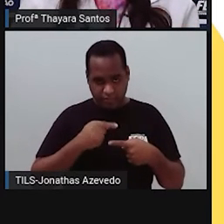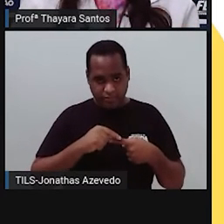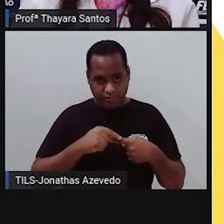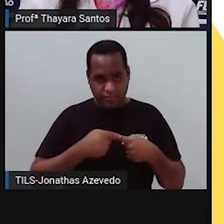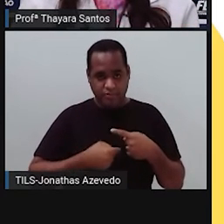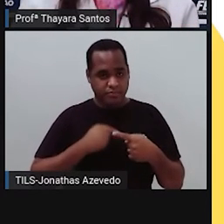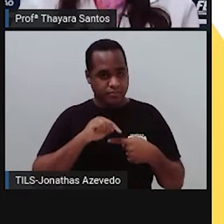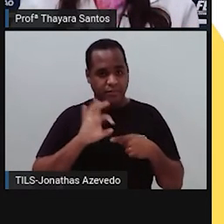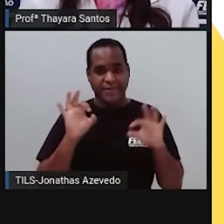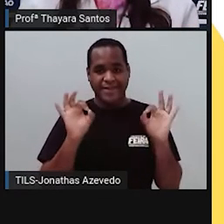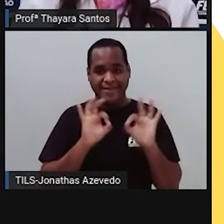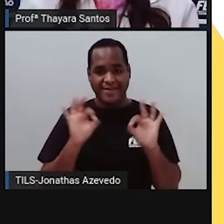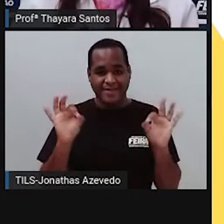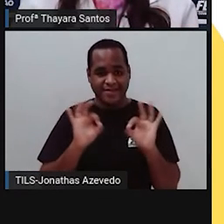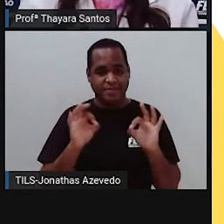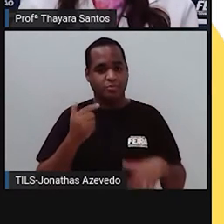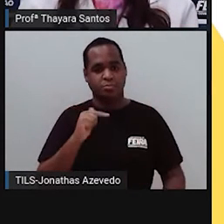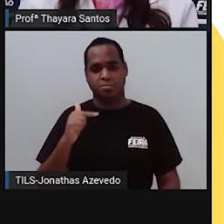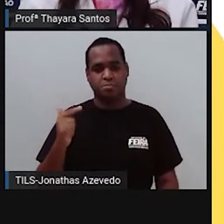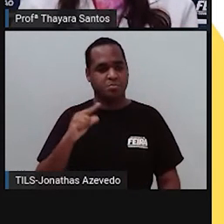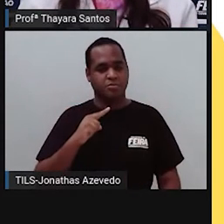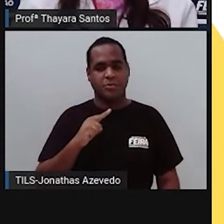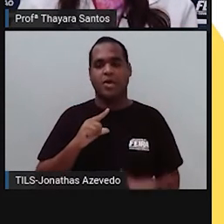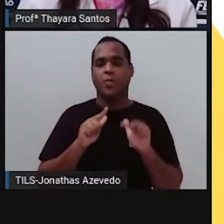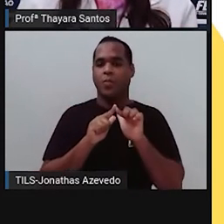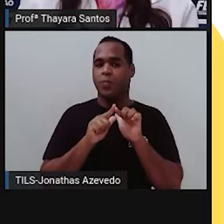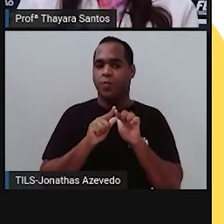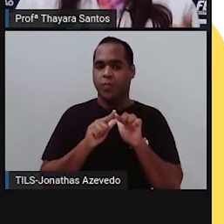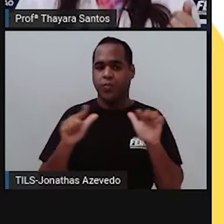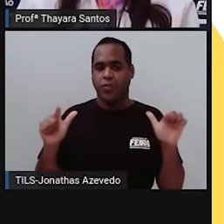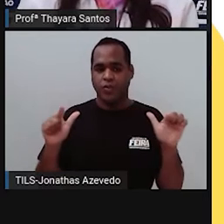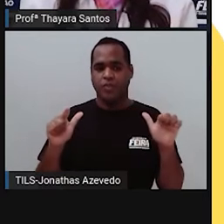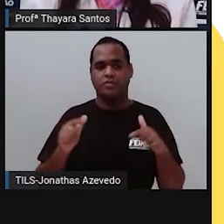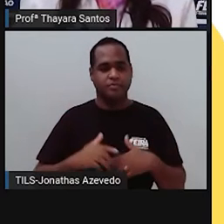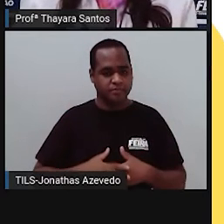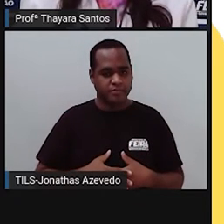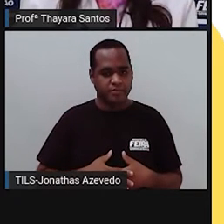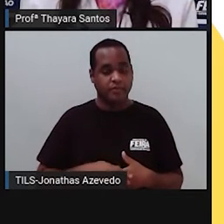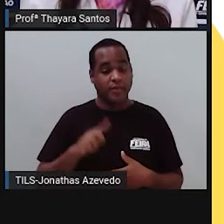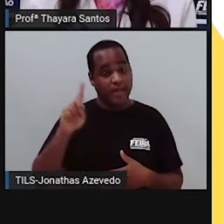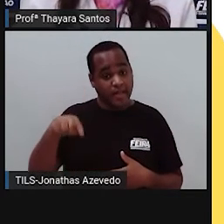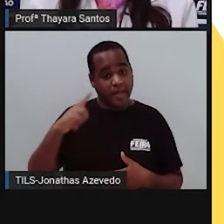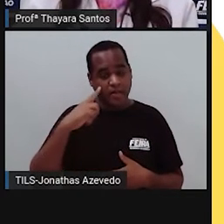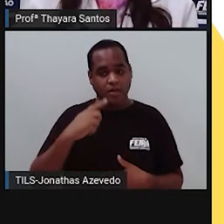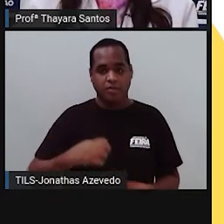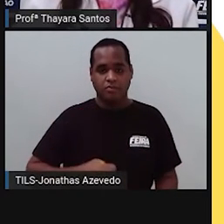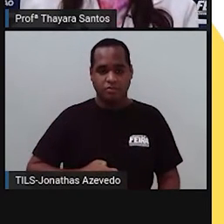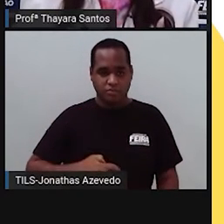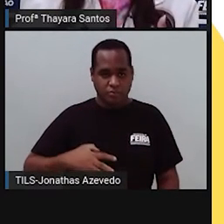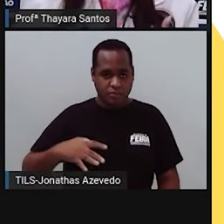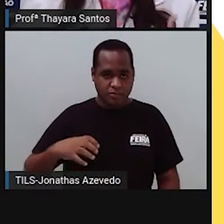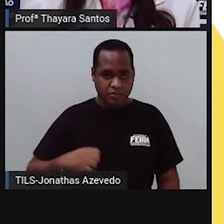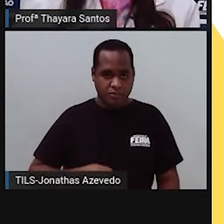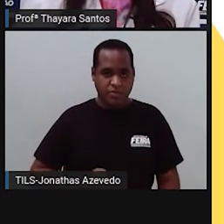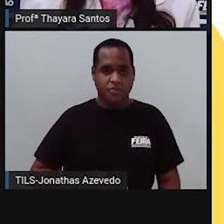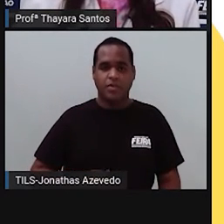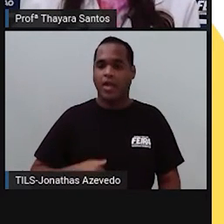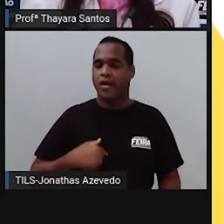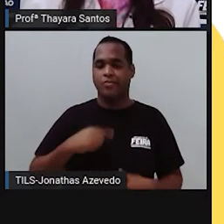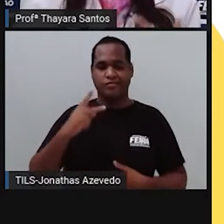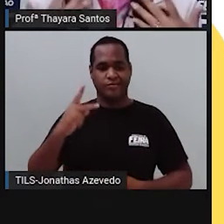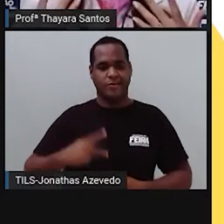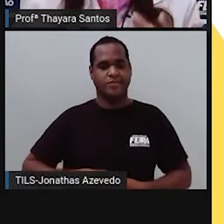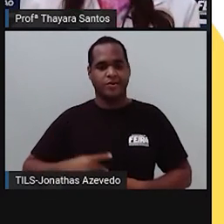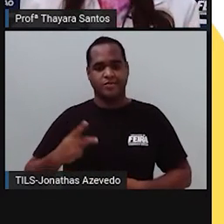anteriores. Ele não tem essas estrias. Ele é liso mesmo. E ele tem uma contração que a gente chama de involuntária também.